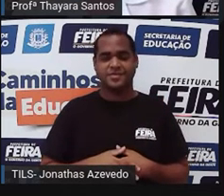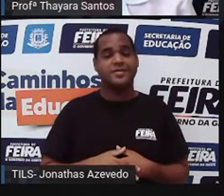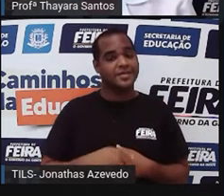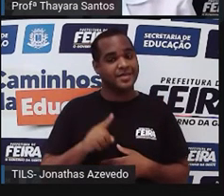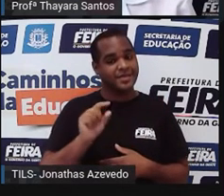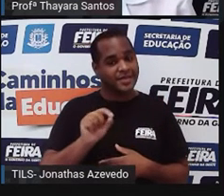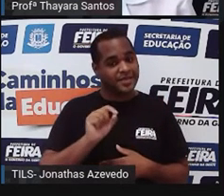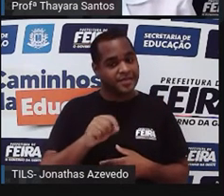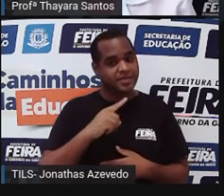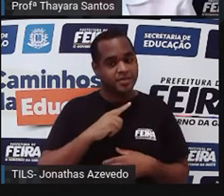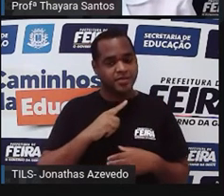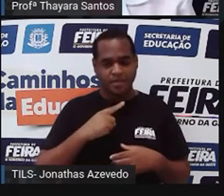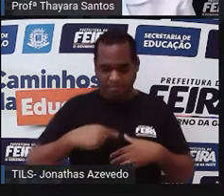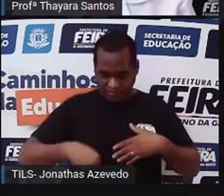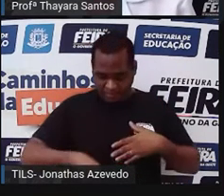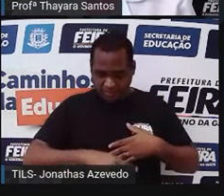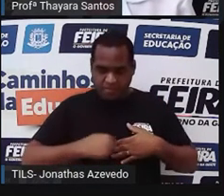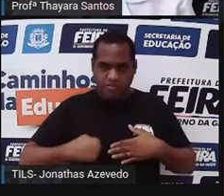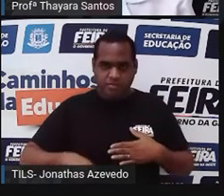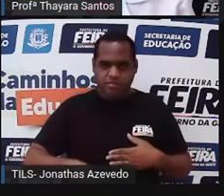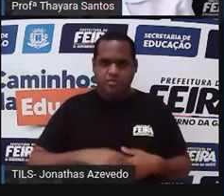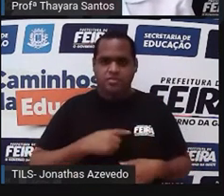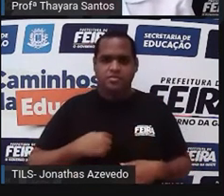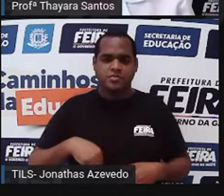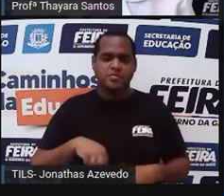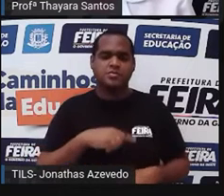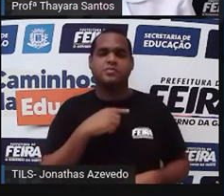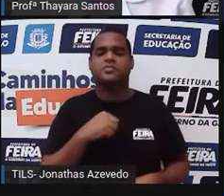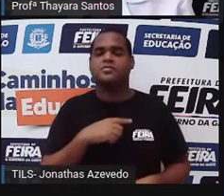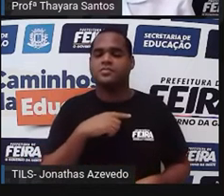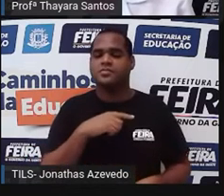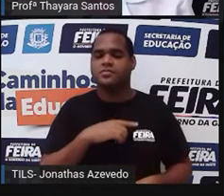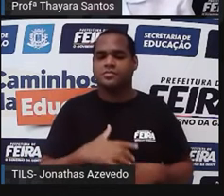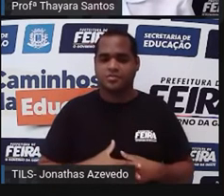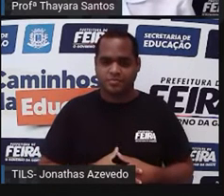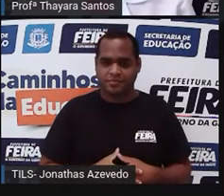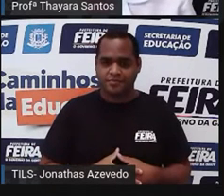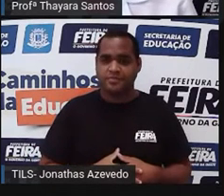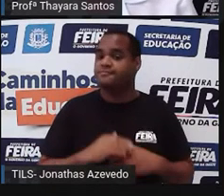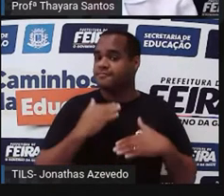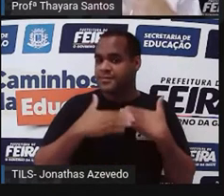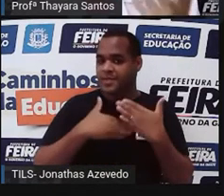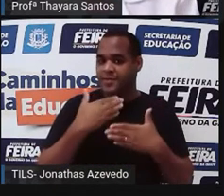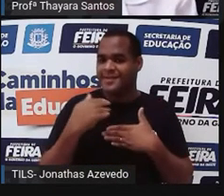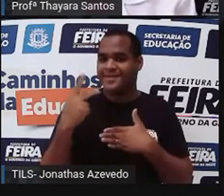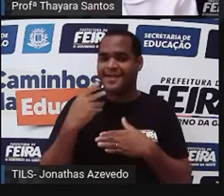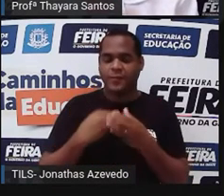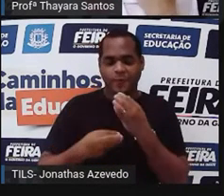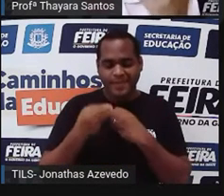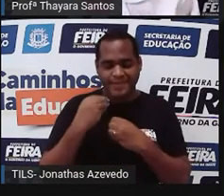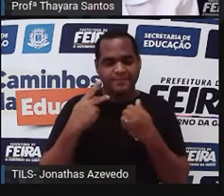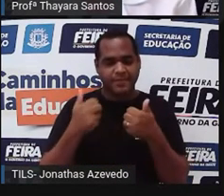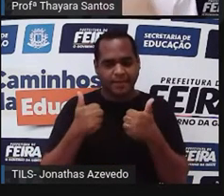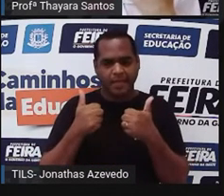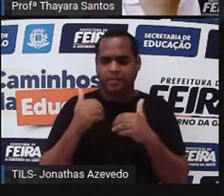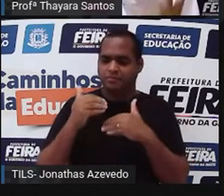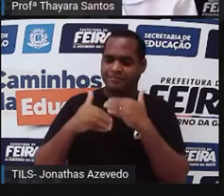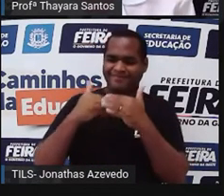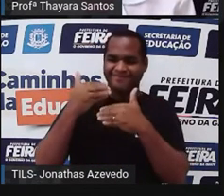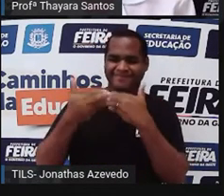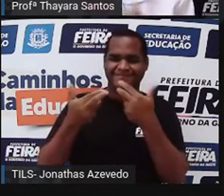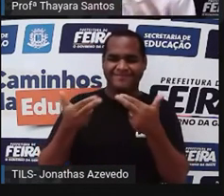todo enroladinho aqui. E depois que esse alimento que já foi processado pelo estômago,